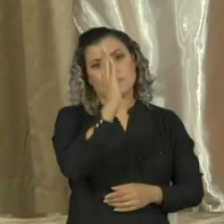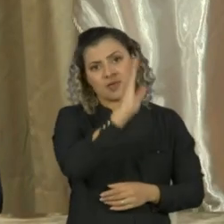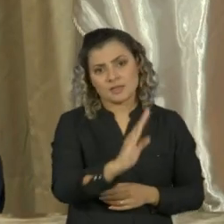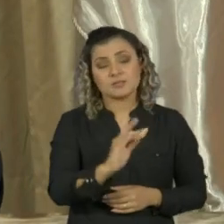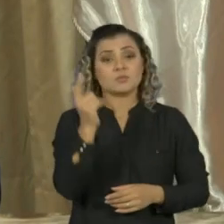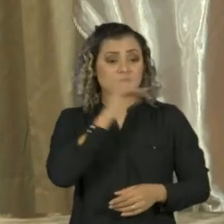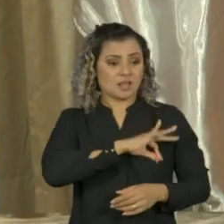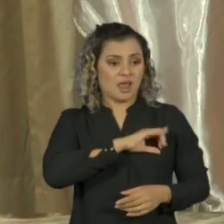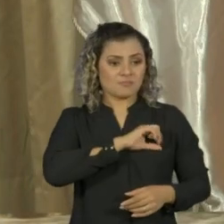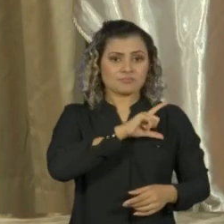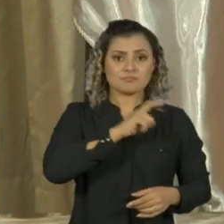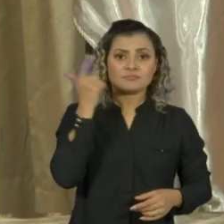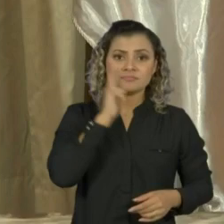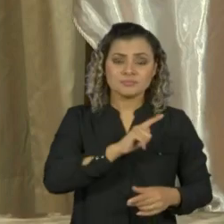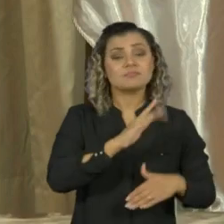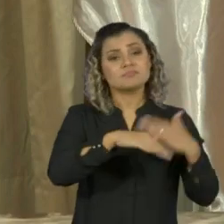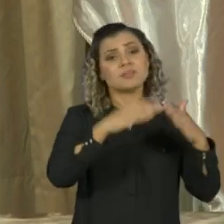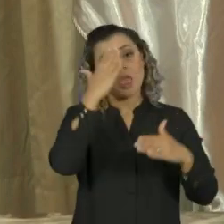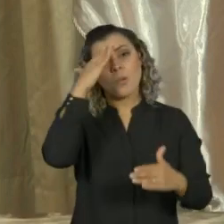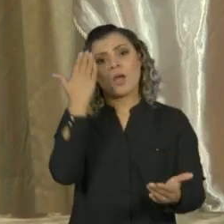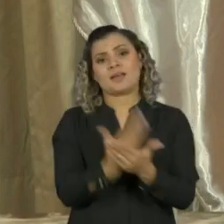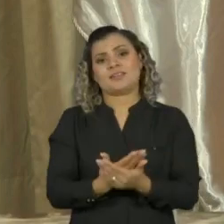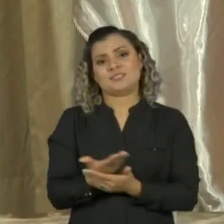brasileiro, eu acreditei.